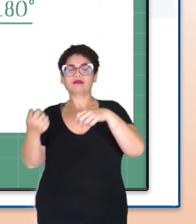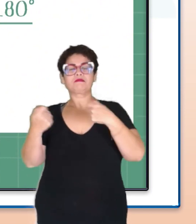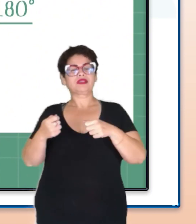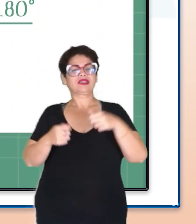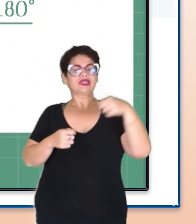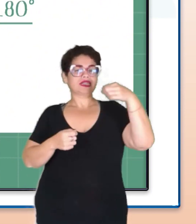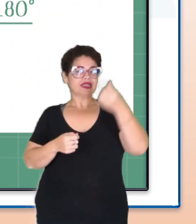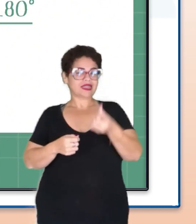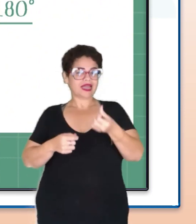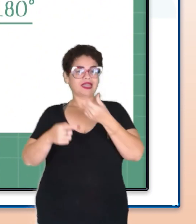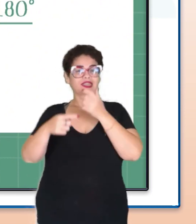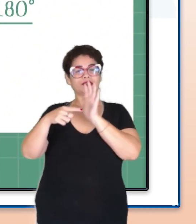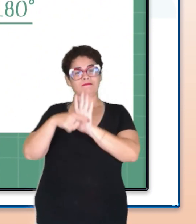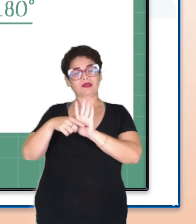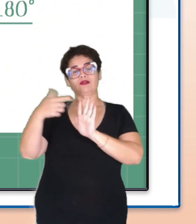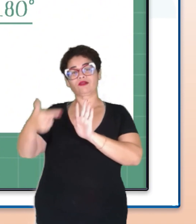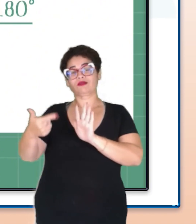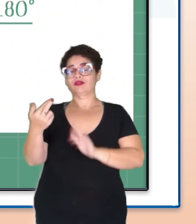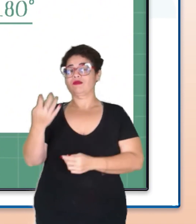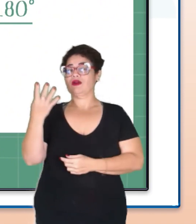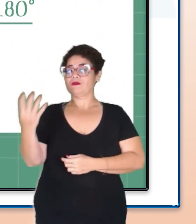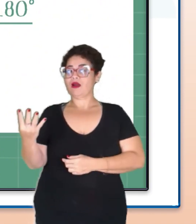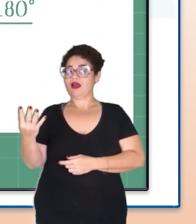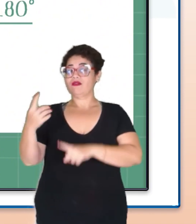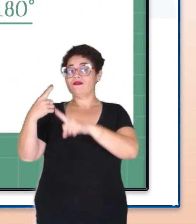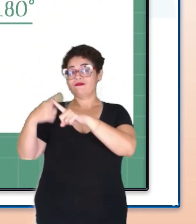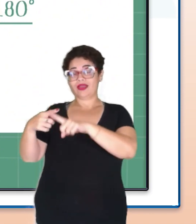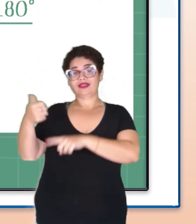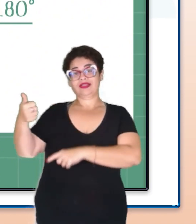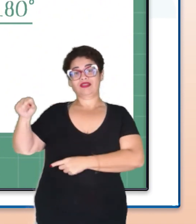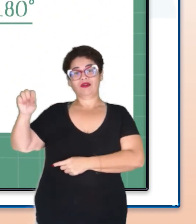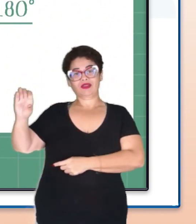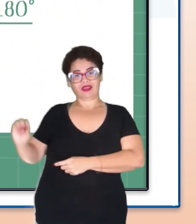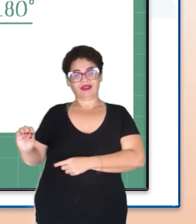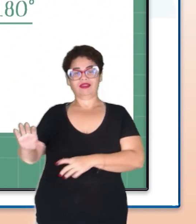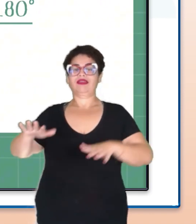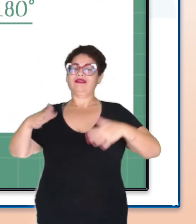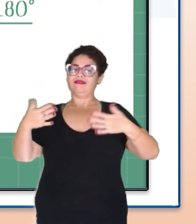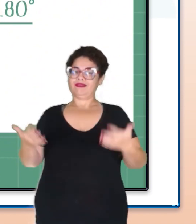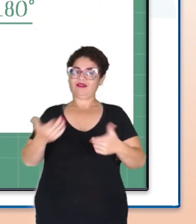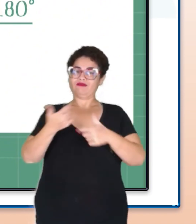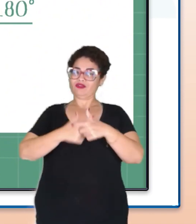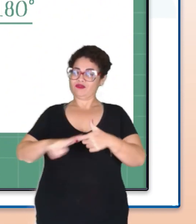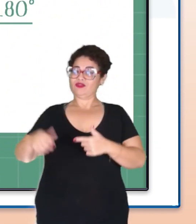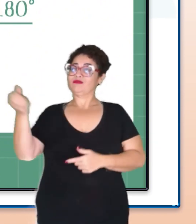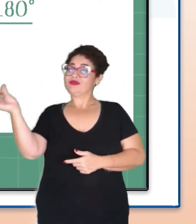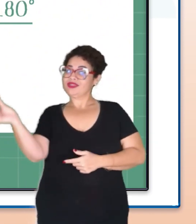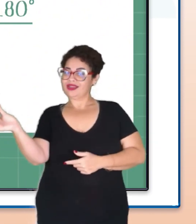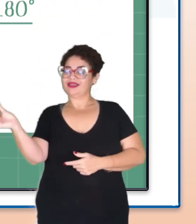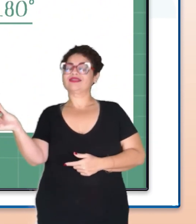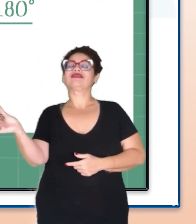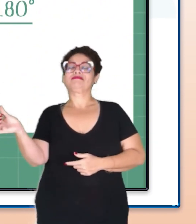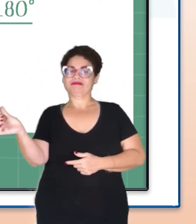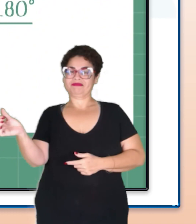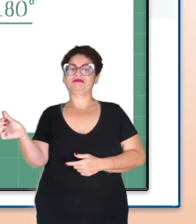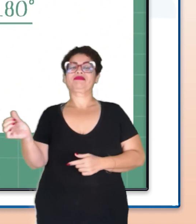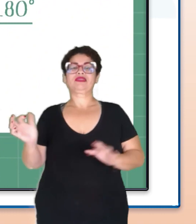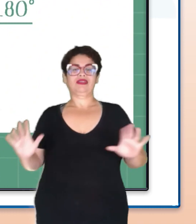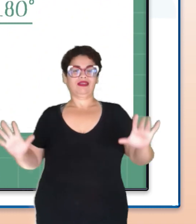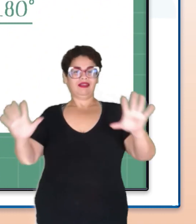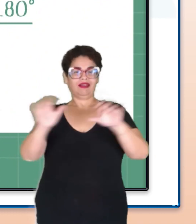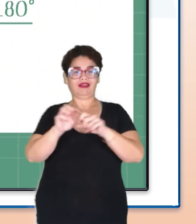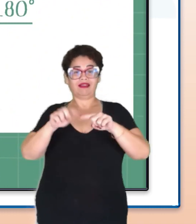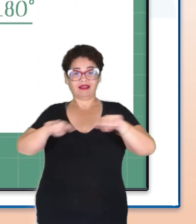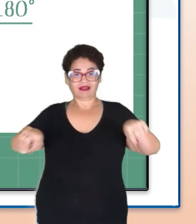6 menos 2, que é igual a 4, vezes 180 e, então, dividir por 6. Então, cada ângulo